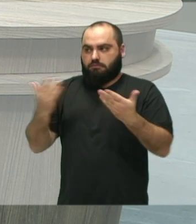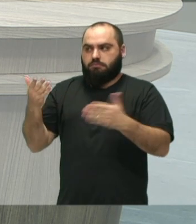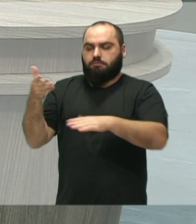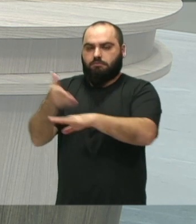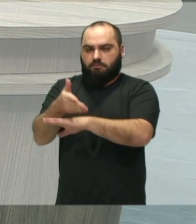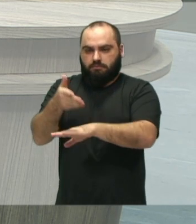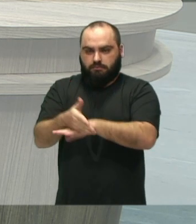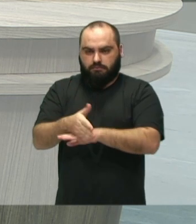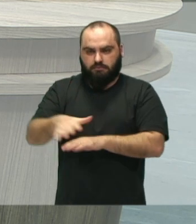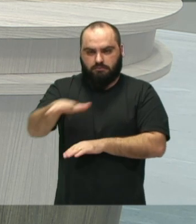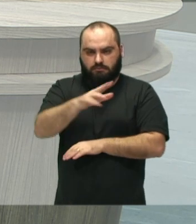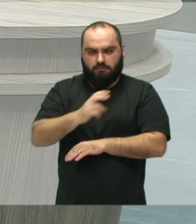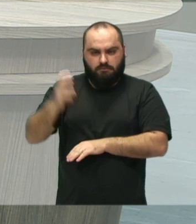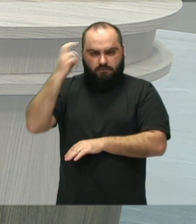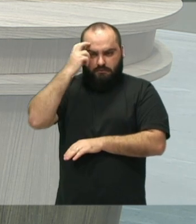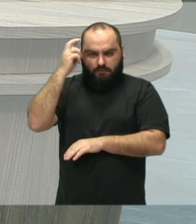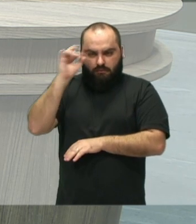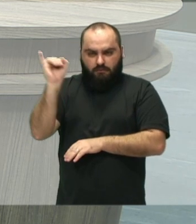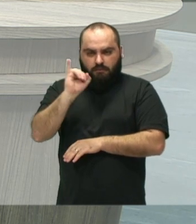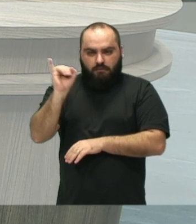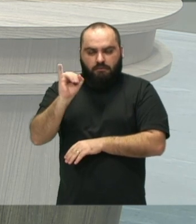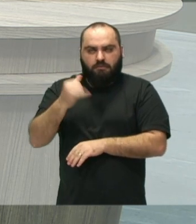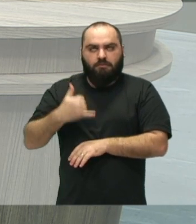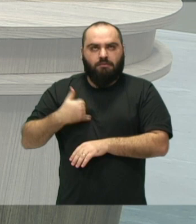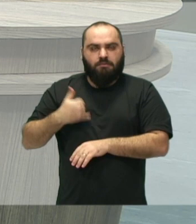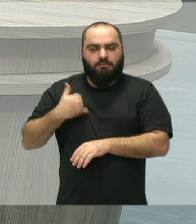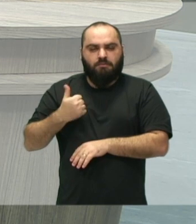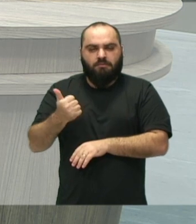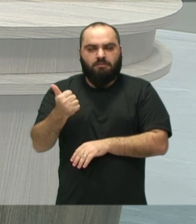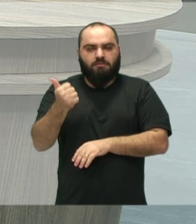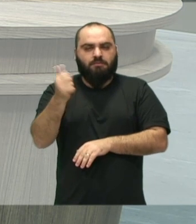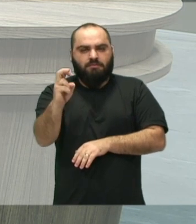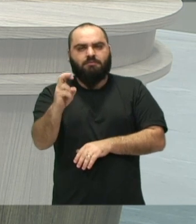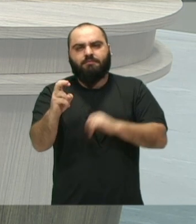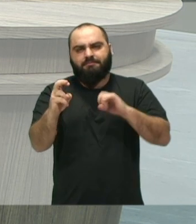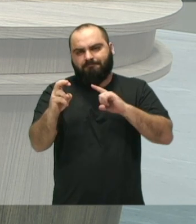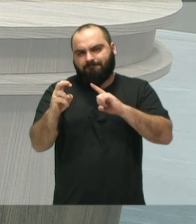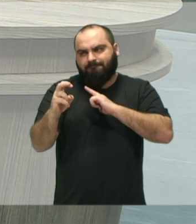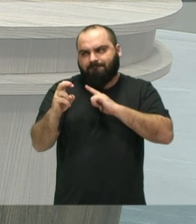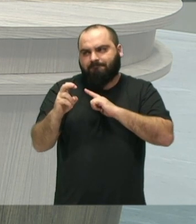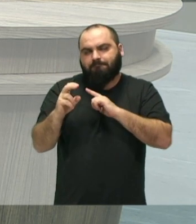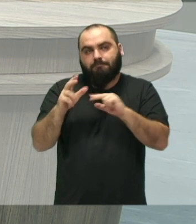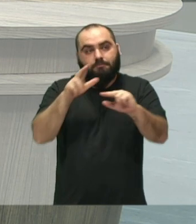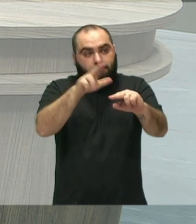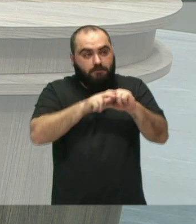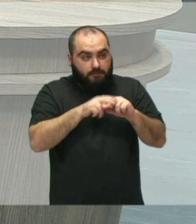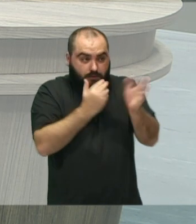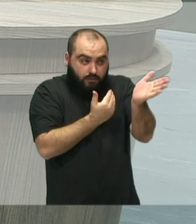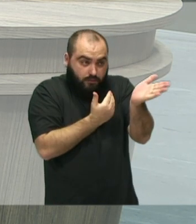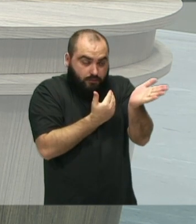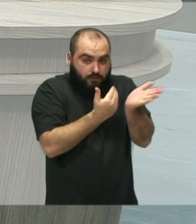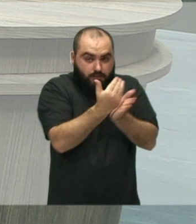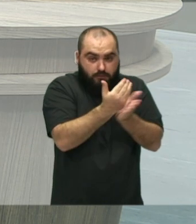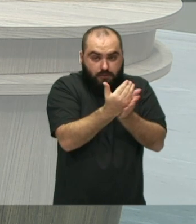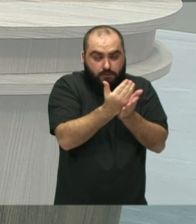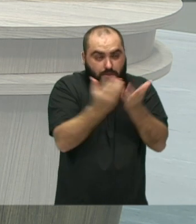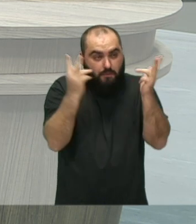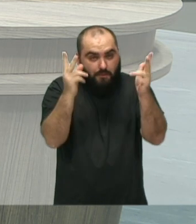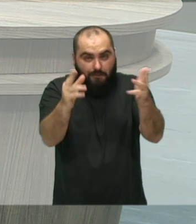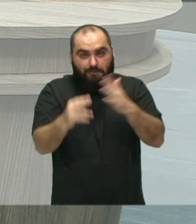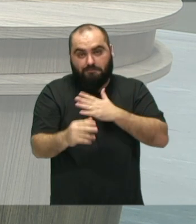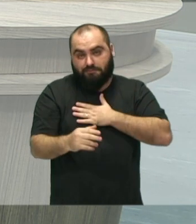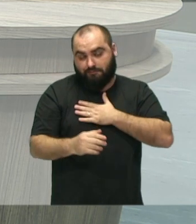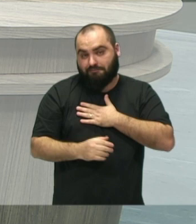cultural de Itajaí desde os meus 15 anos, então, praticamente a história do Conservatório se confunde com a minha, porque